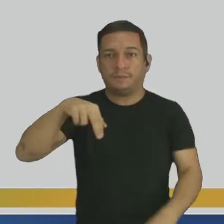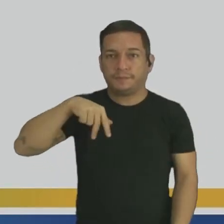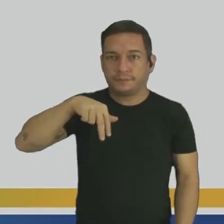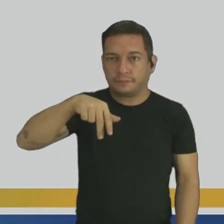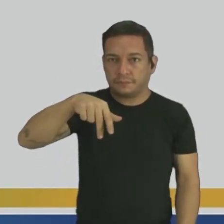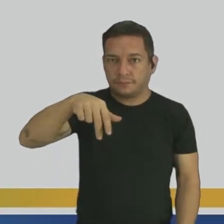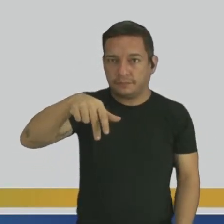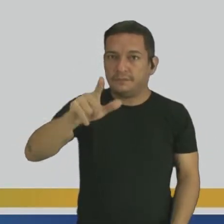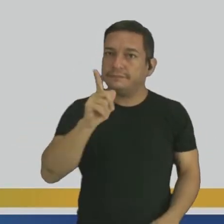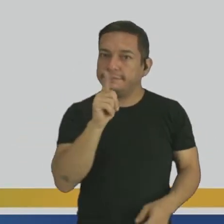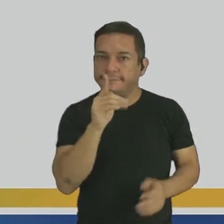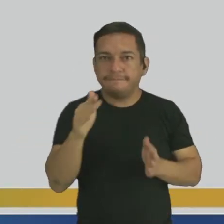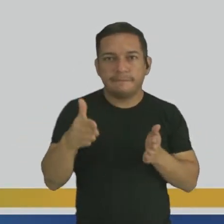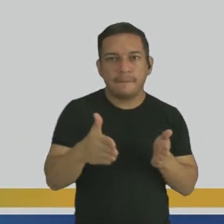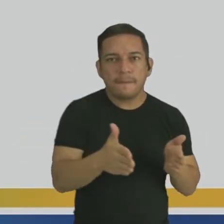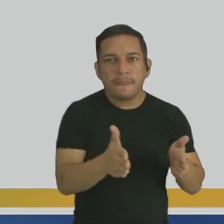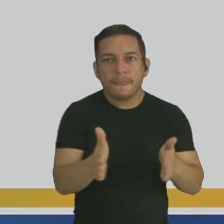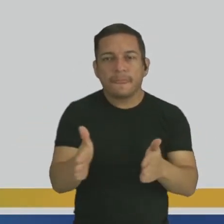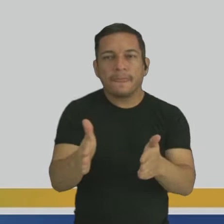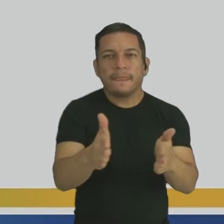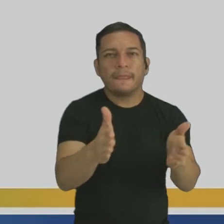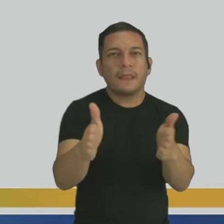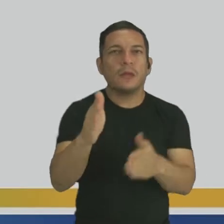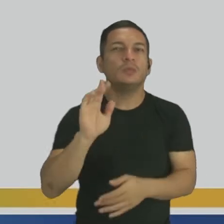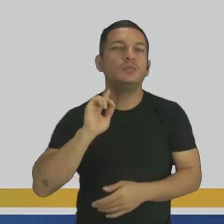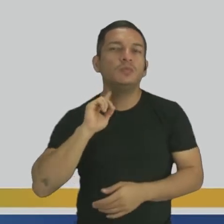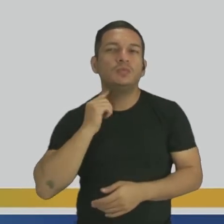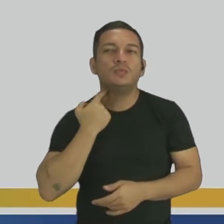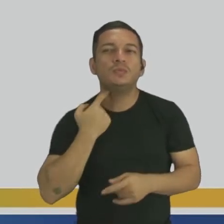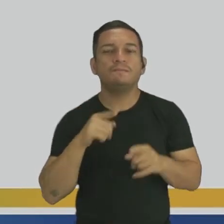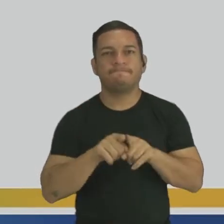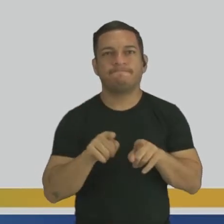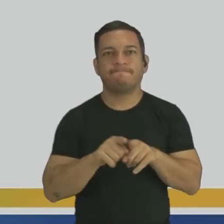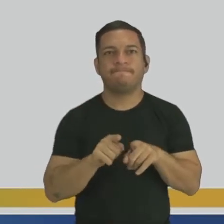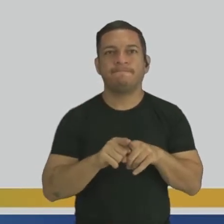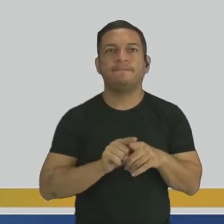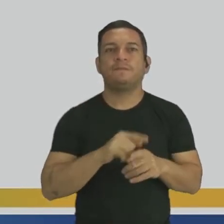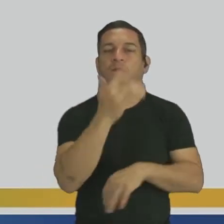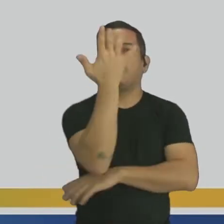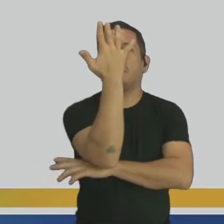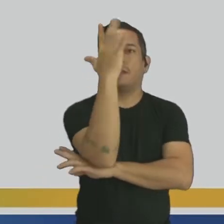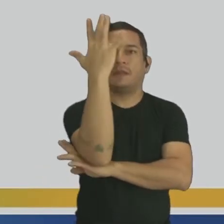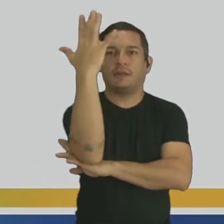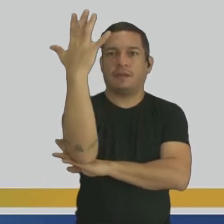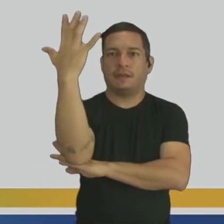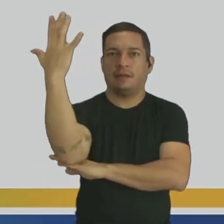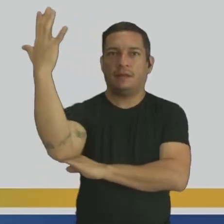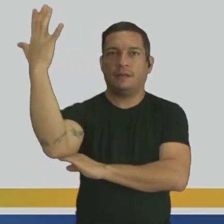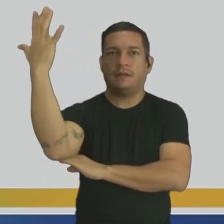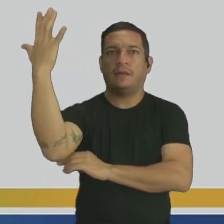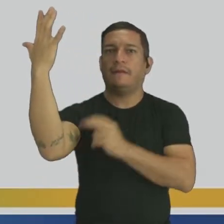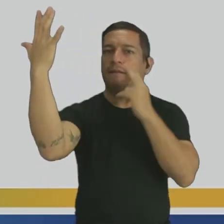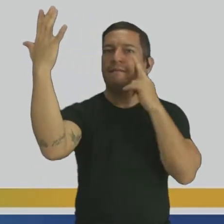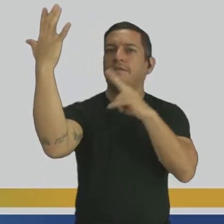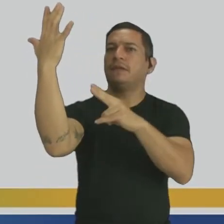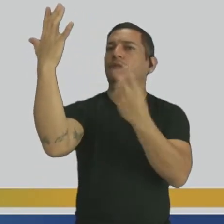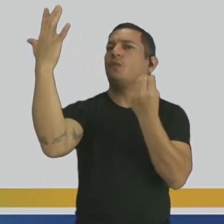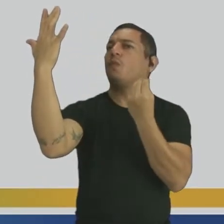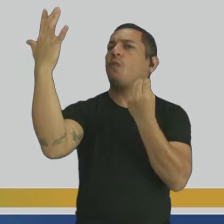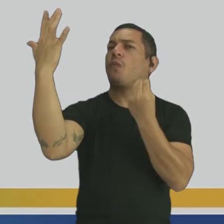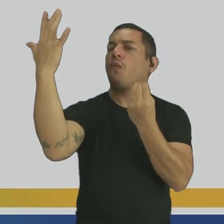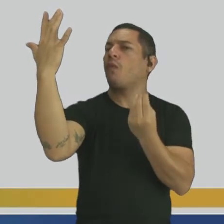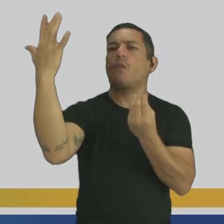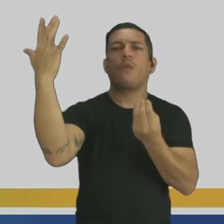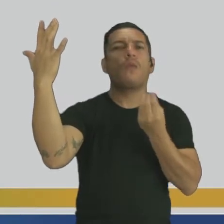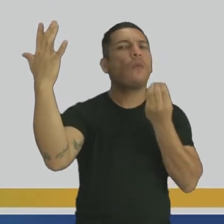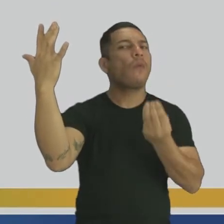estão vendo? Ela está vendo o rio poluído, ela passou pelas árvores e ela está vendo as árvores como? Ela